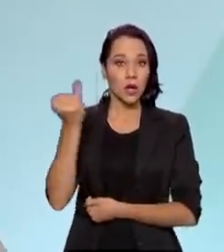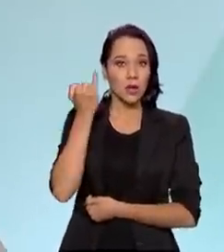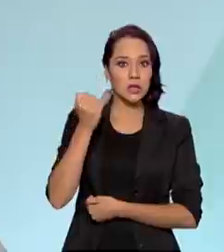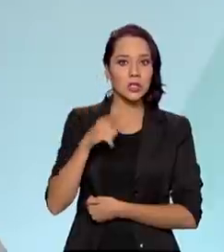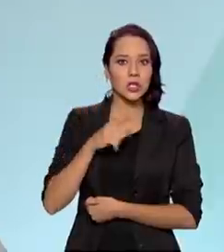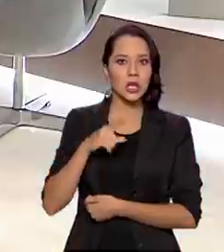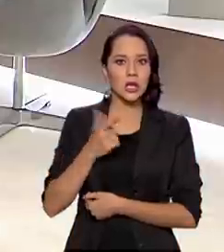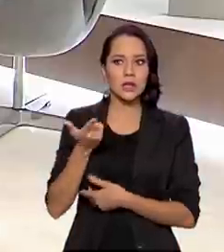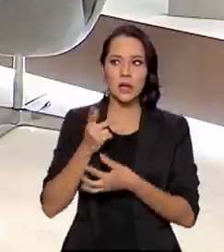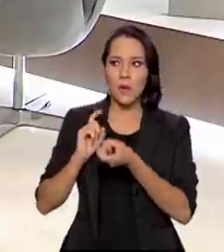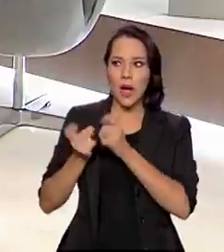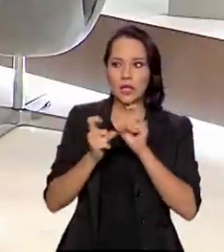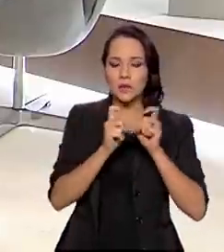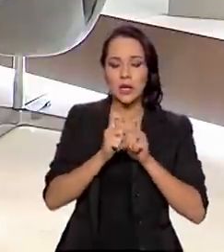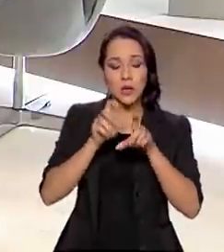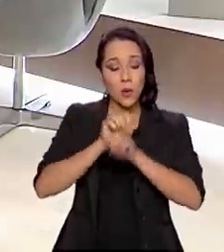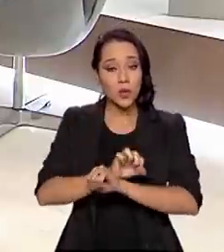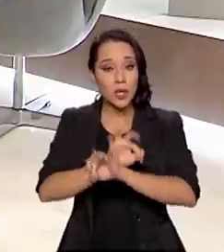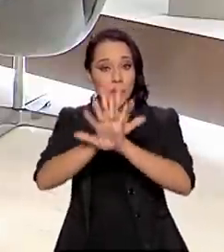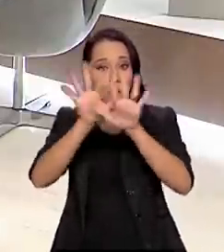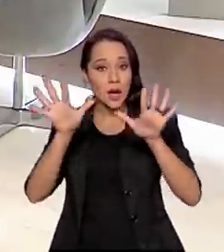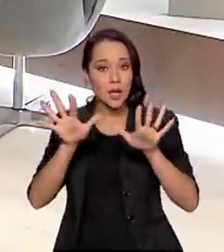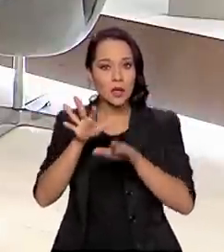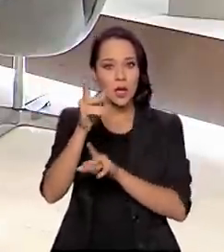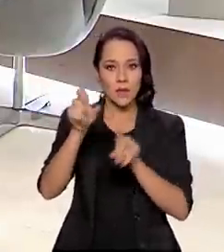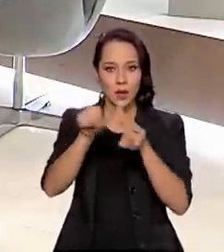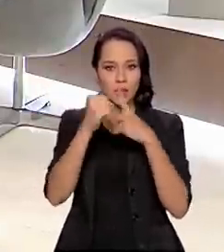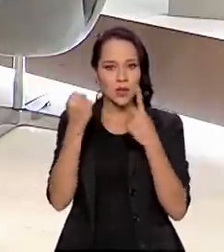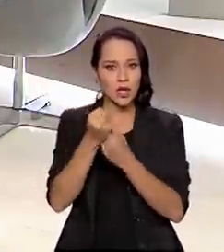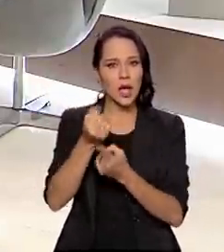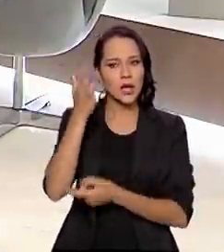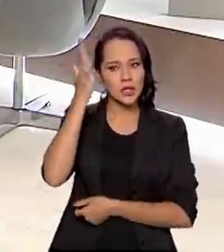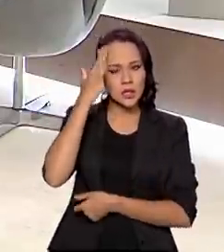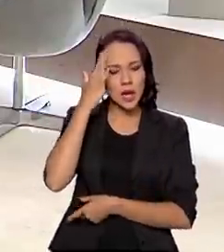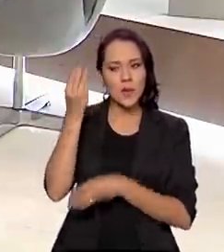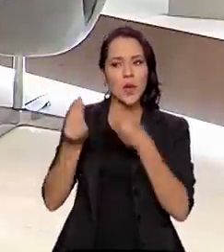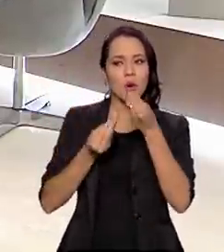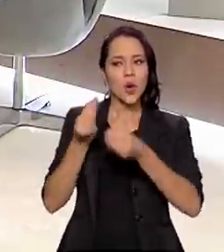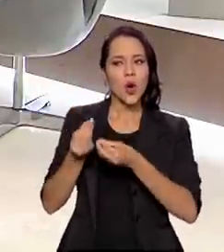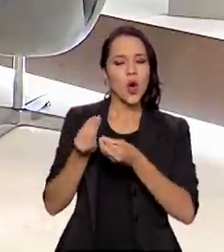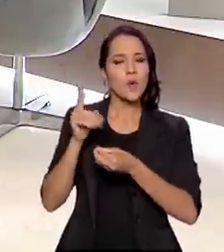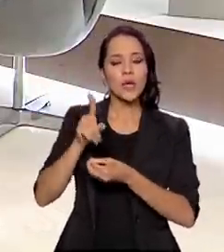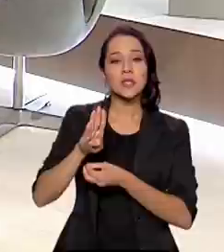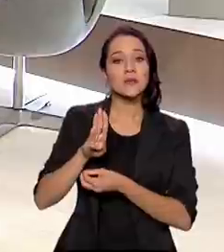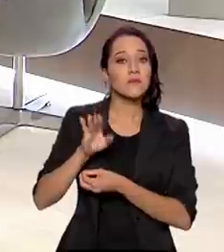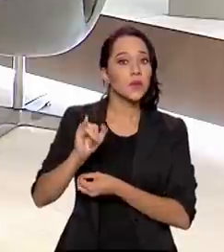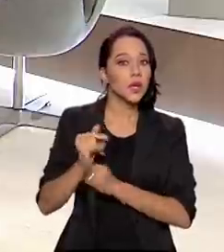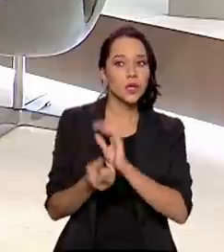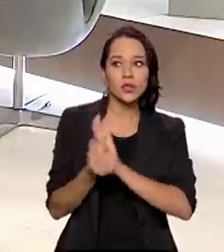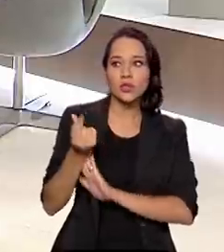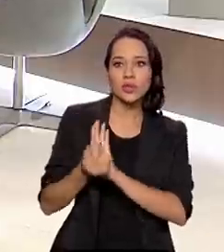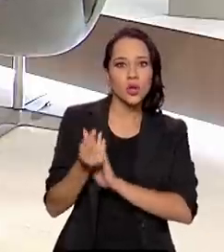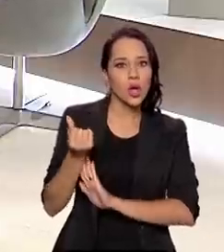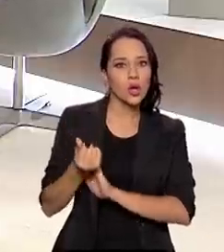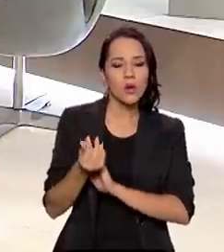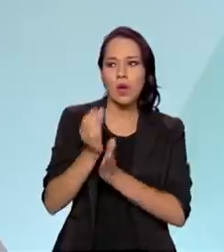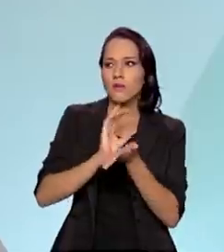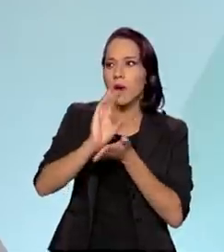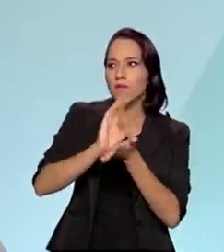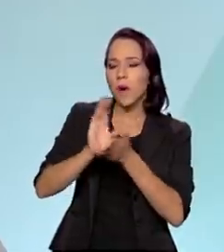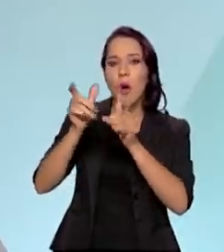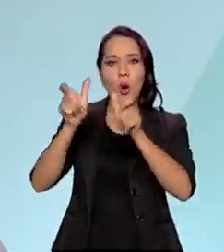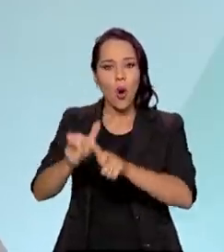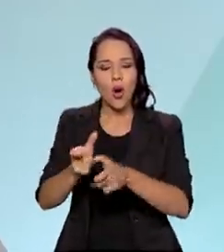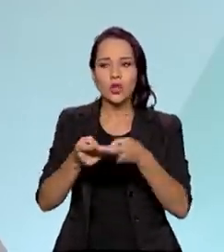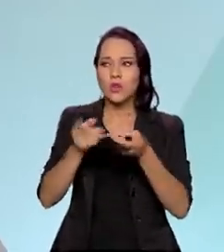você ter uma governança com transparência, para que a sociedade saiba como é esses bilhões de recursos estão sendo aplicados,